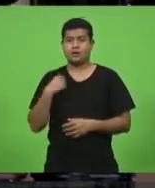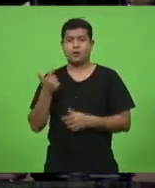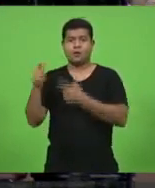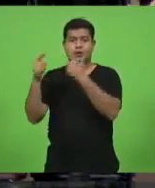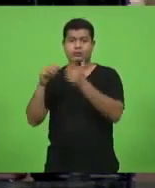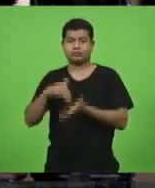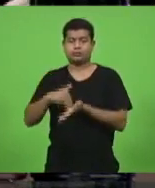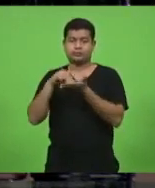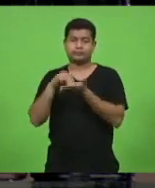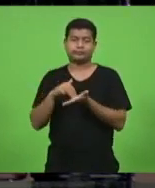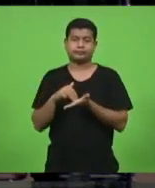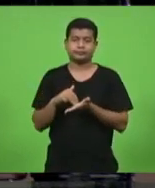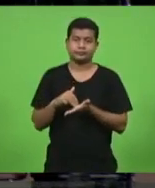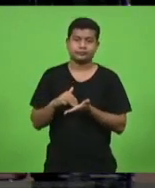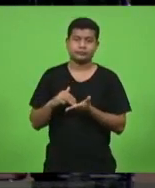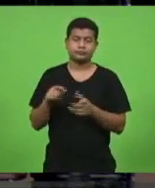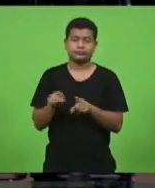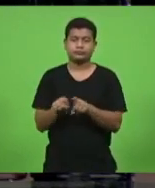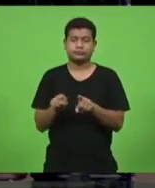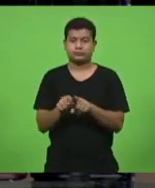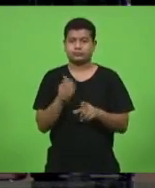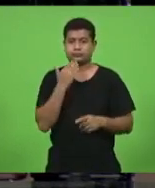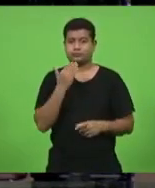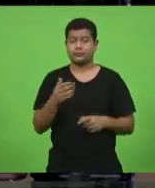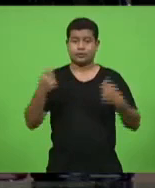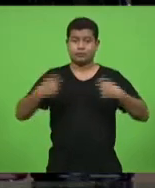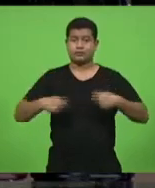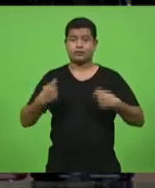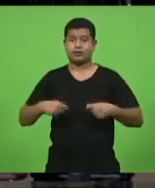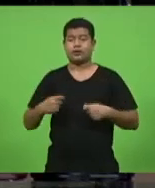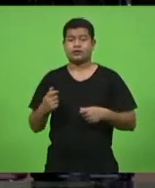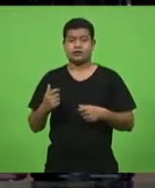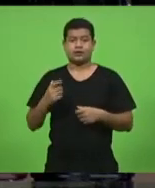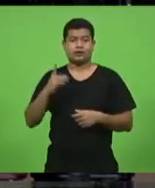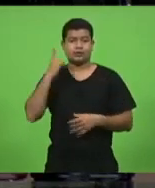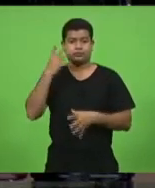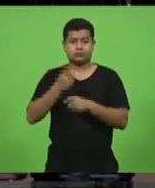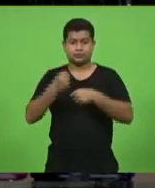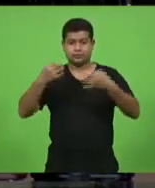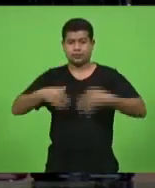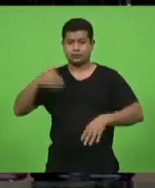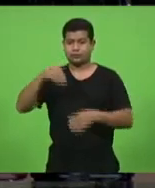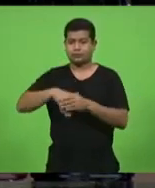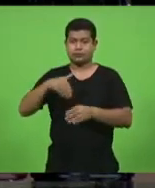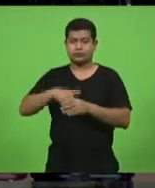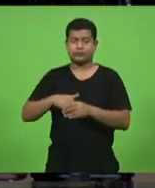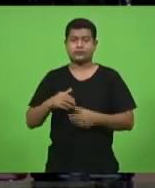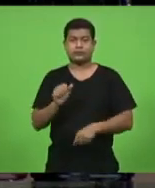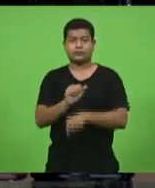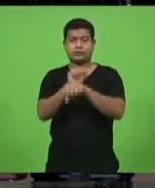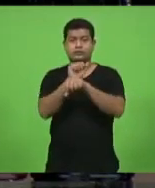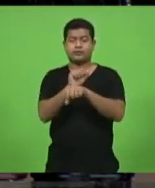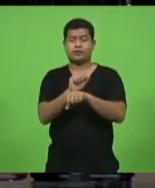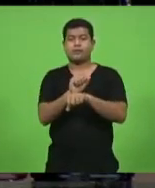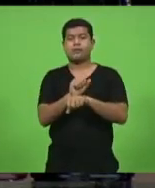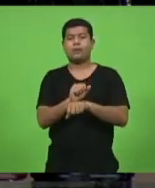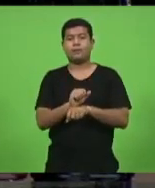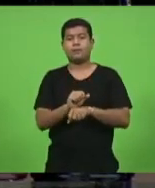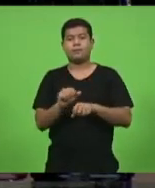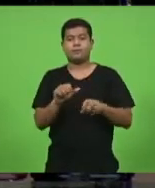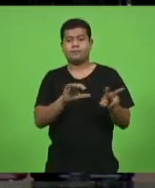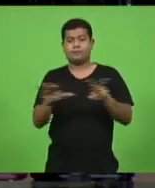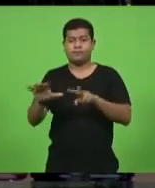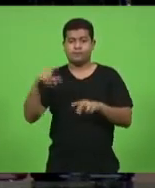e requerimentos que precisam de coro para a votação estão suspensas e deixadas para